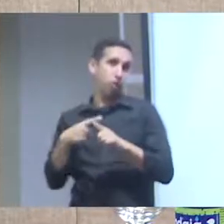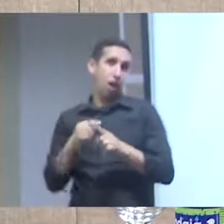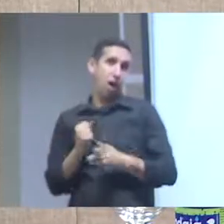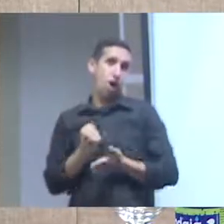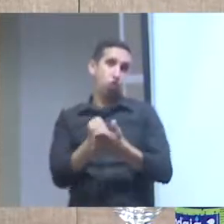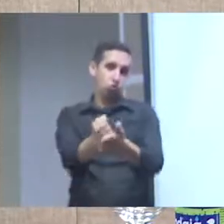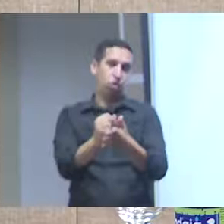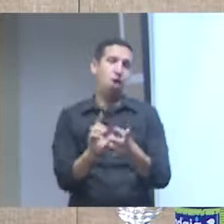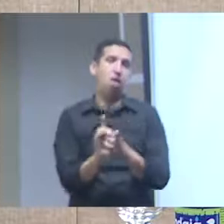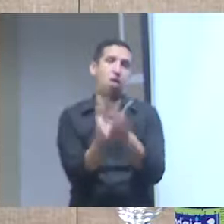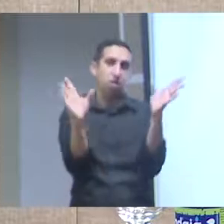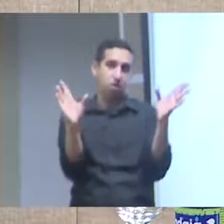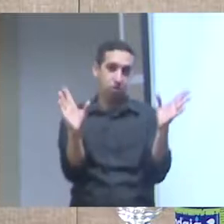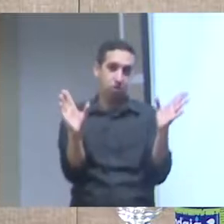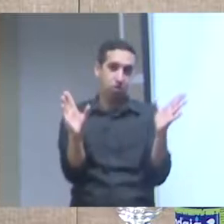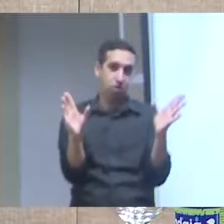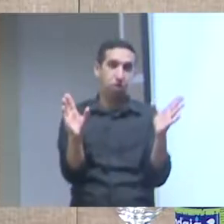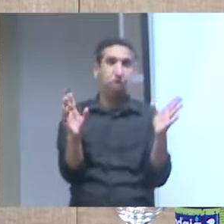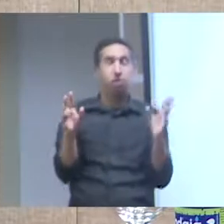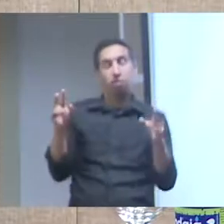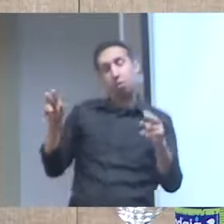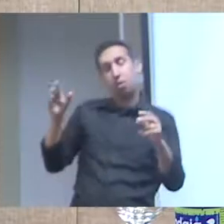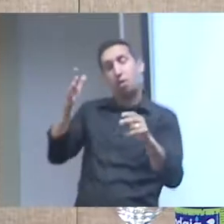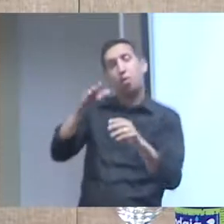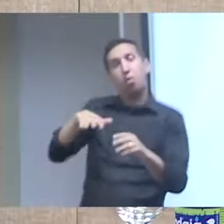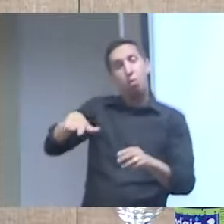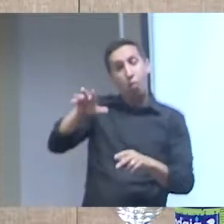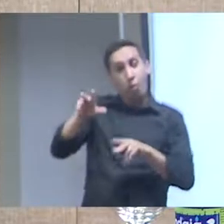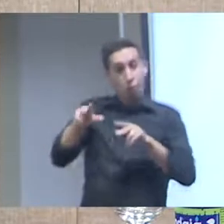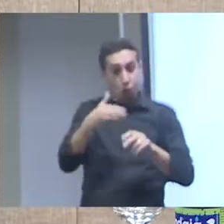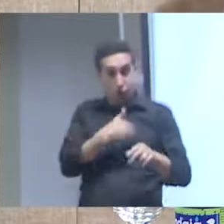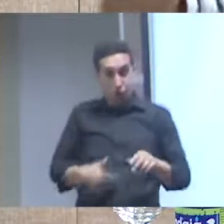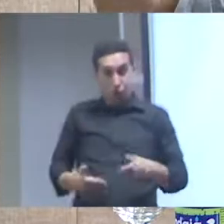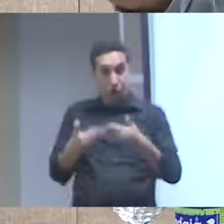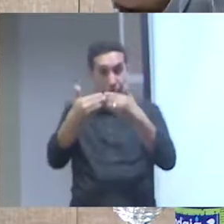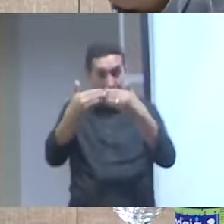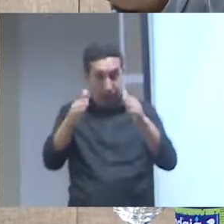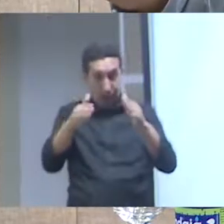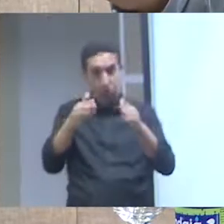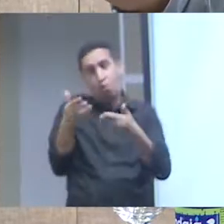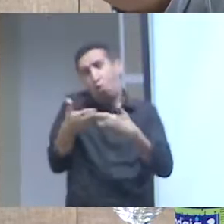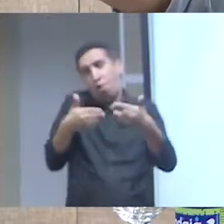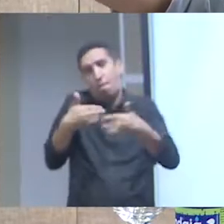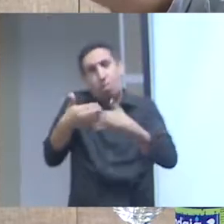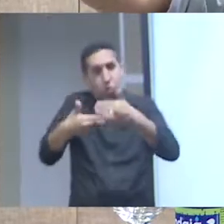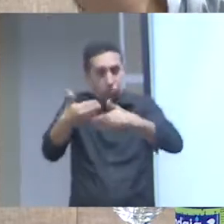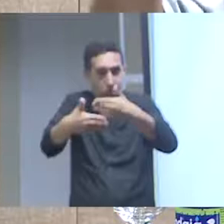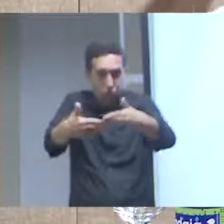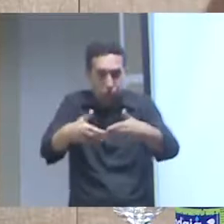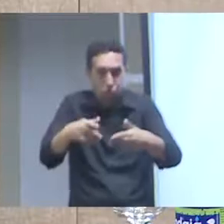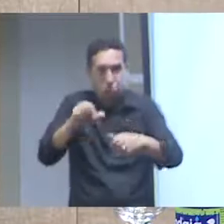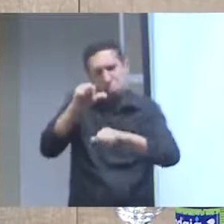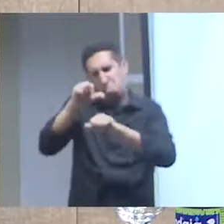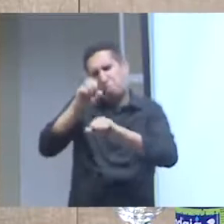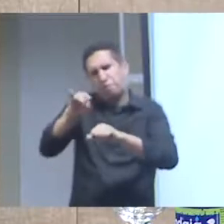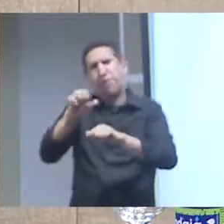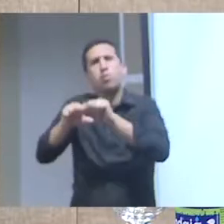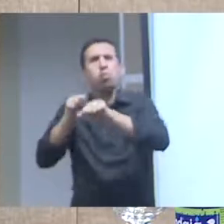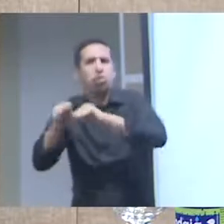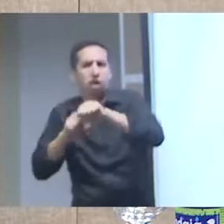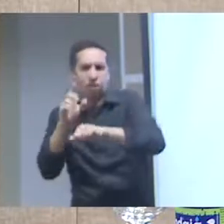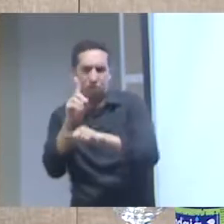próprio governo começou a gerar qualquer processamento fez qualquer mudança modificação naquele dado para publicar aquele dado sobre um mapa que ela seja